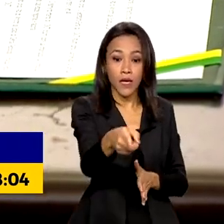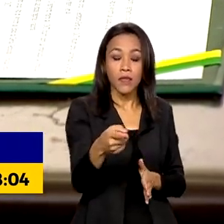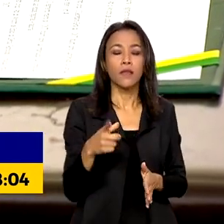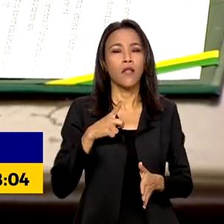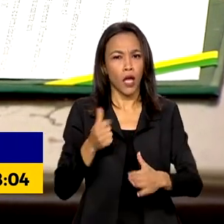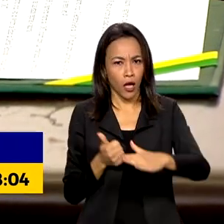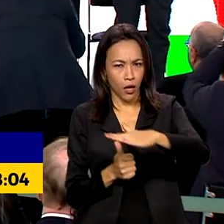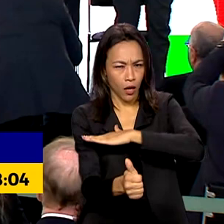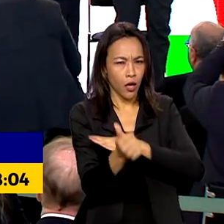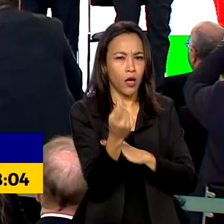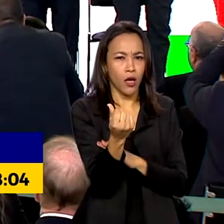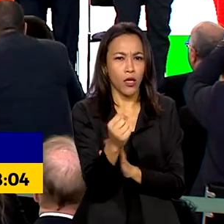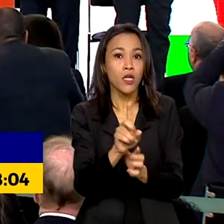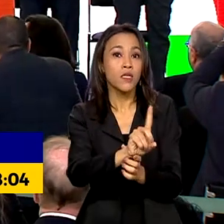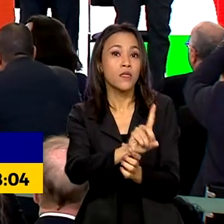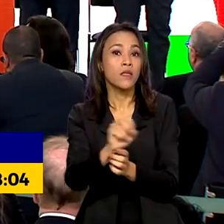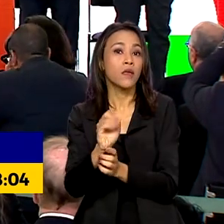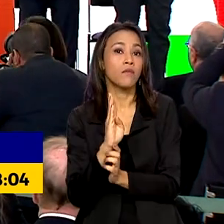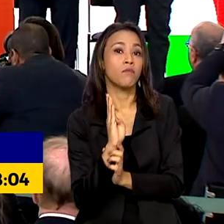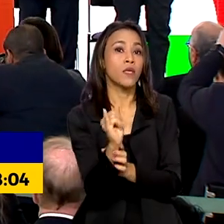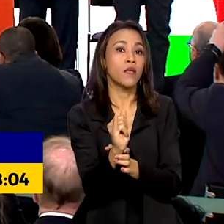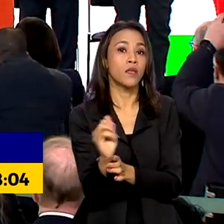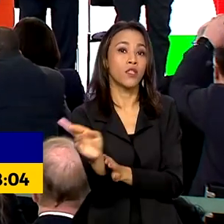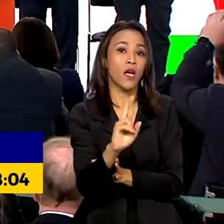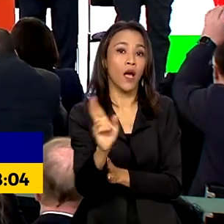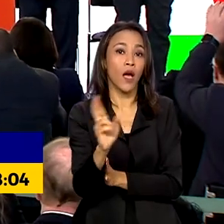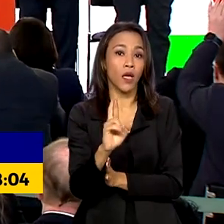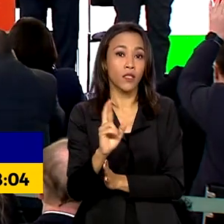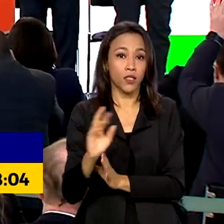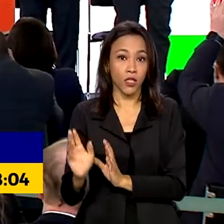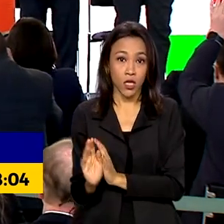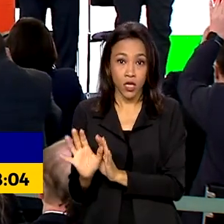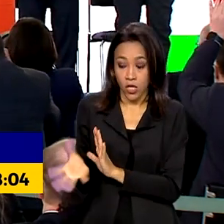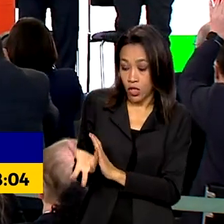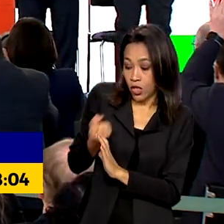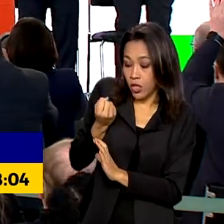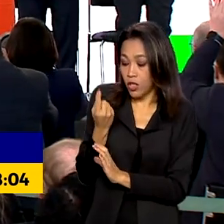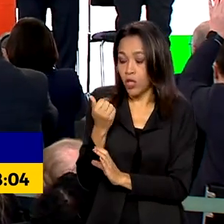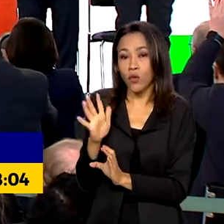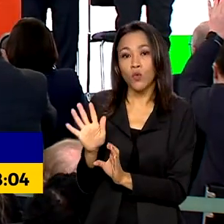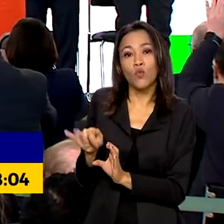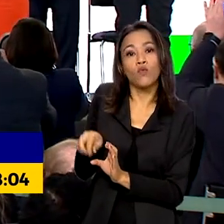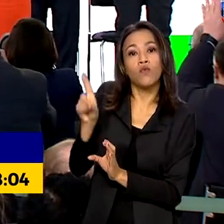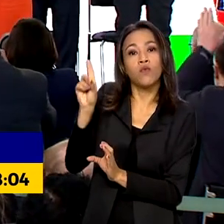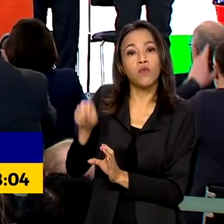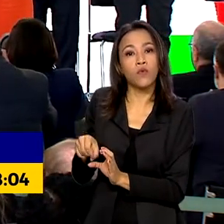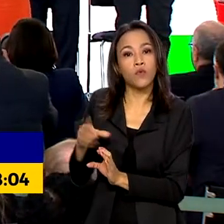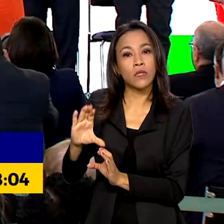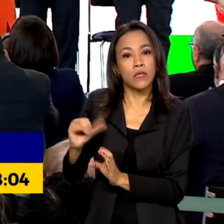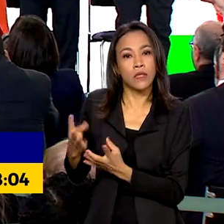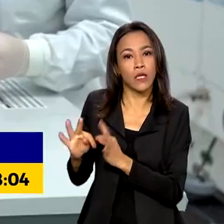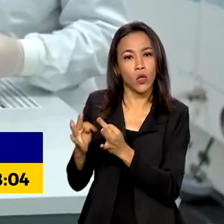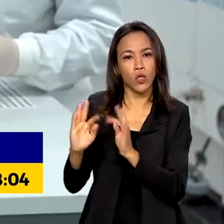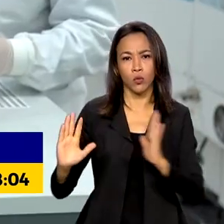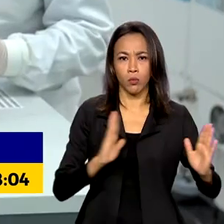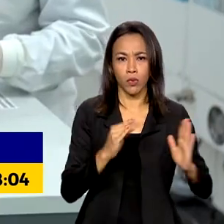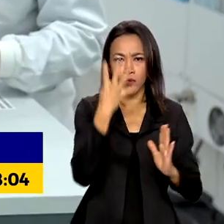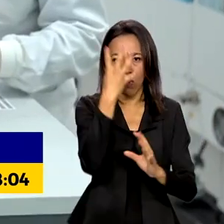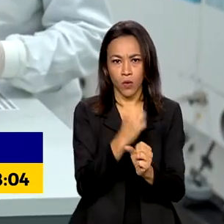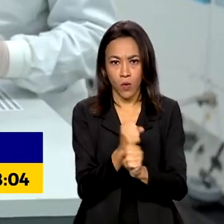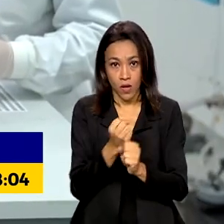investimento de 100 bilhões de reais do Fundo Nacional de Ciência e Tecnologia nos próximos quatro anos.